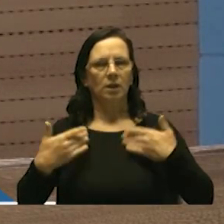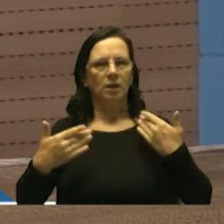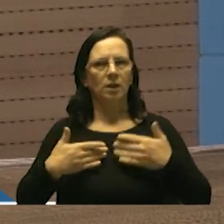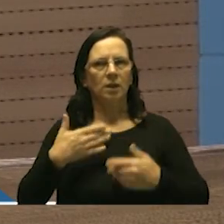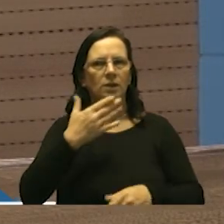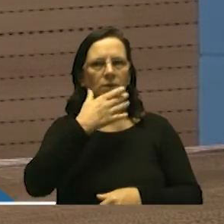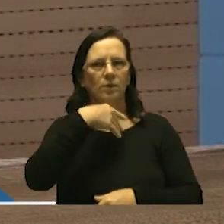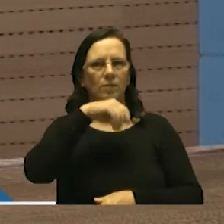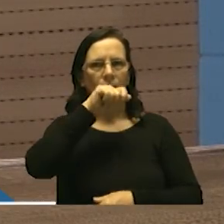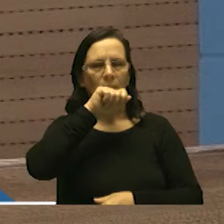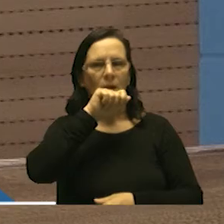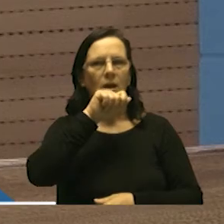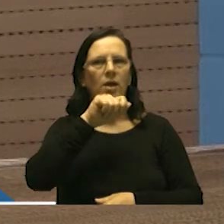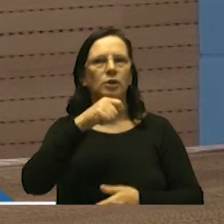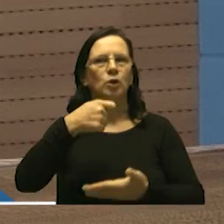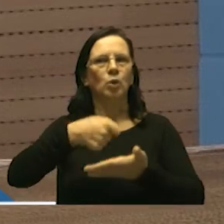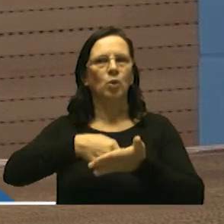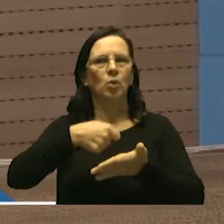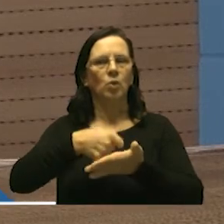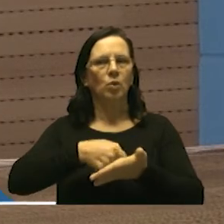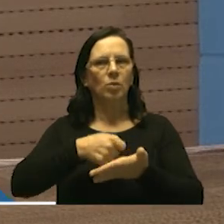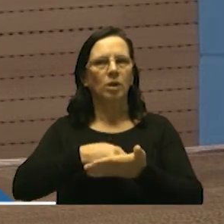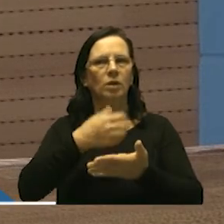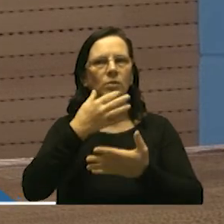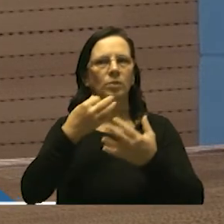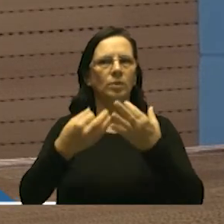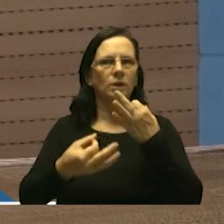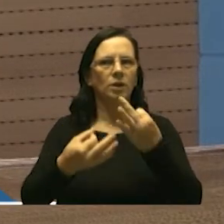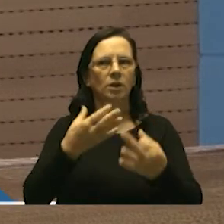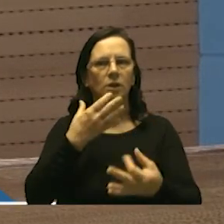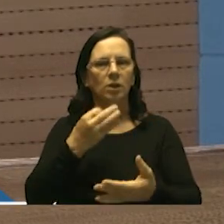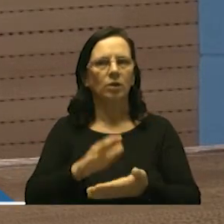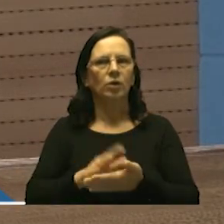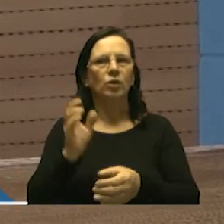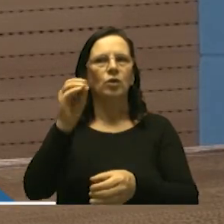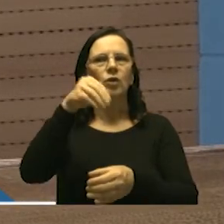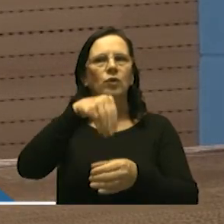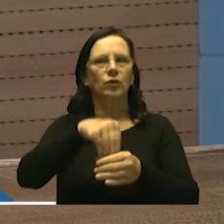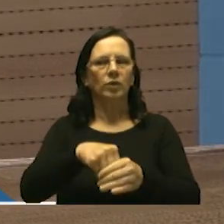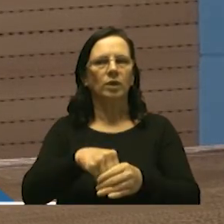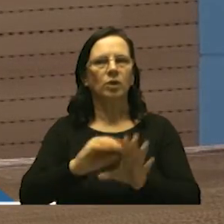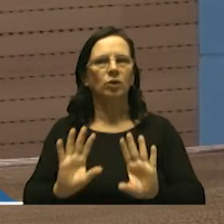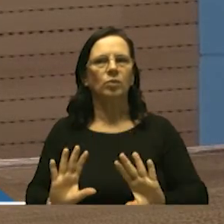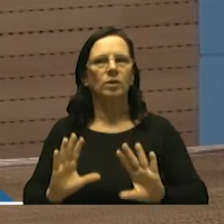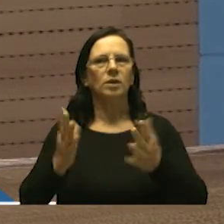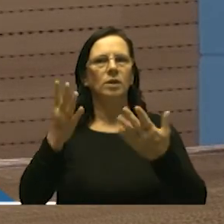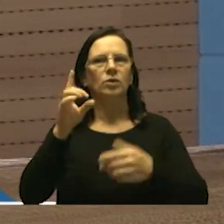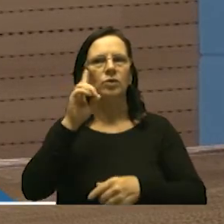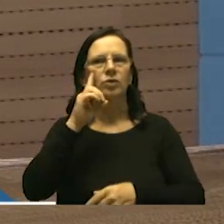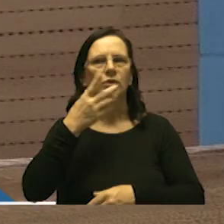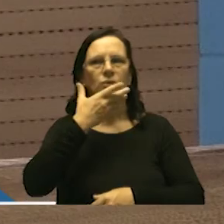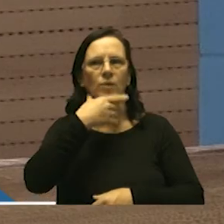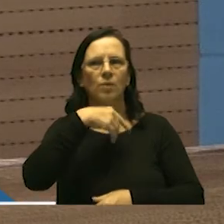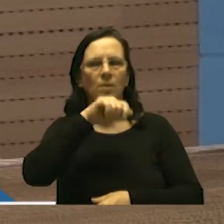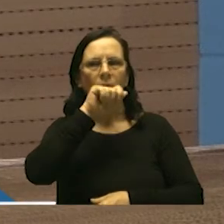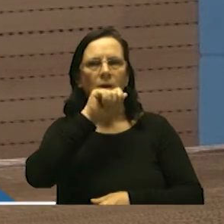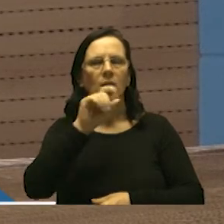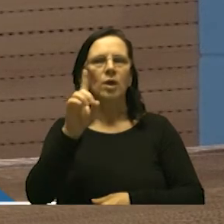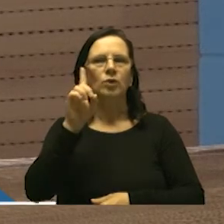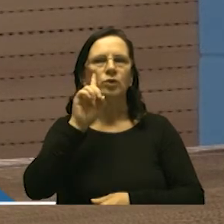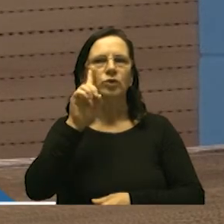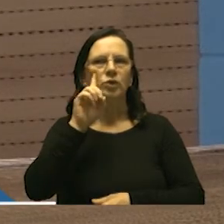vezes nos procuraram cobrando o posicionamento dessa casa para que voltasse as comemorações do dia dos pais do dia das mães